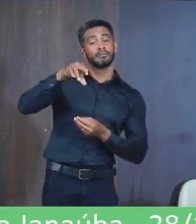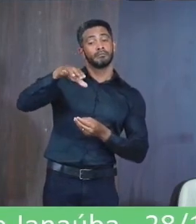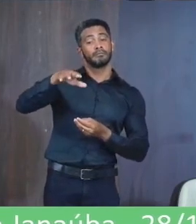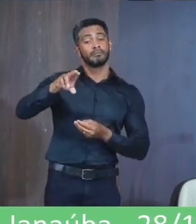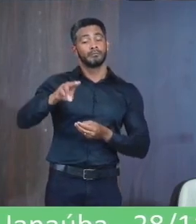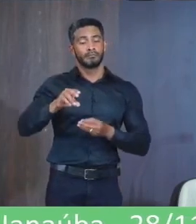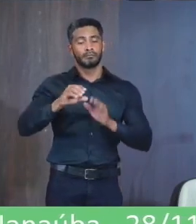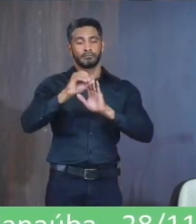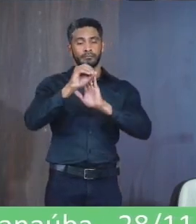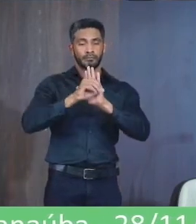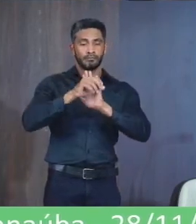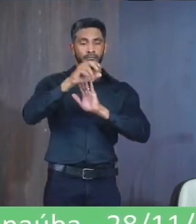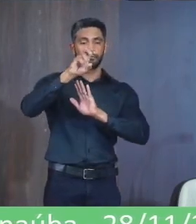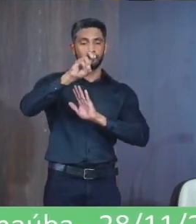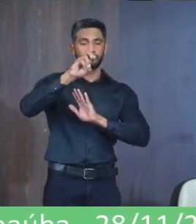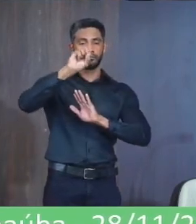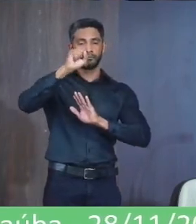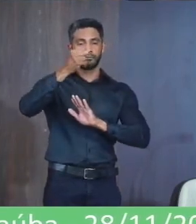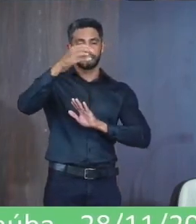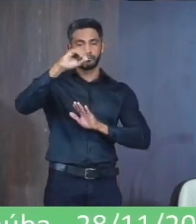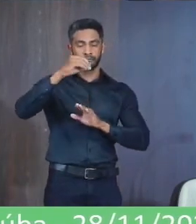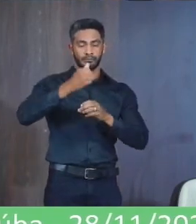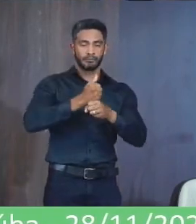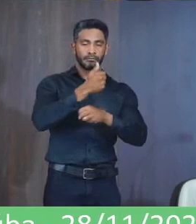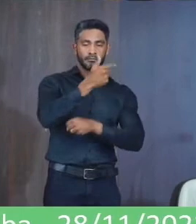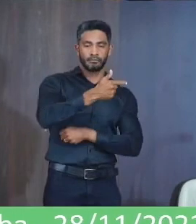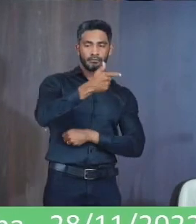Ofício 580 2022